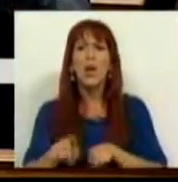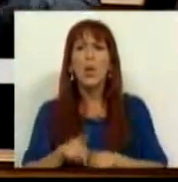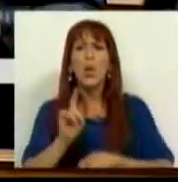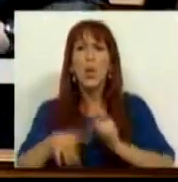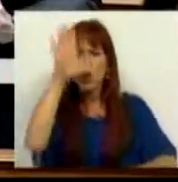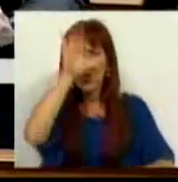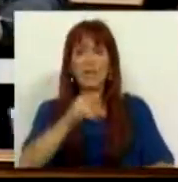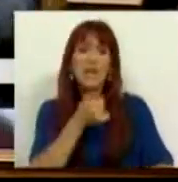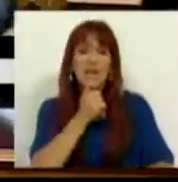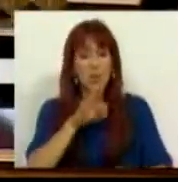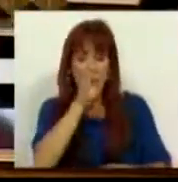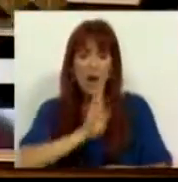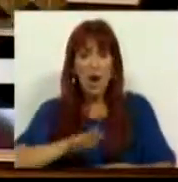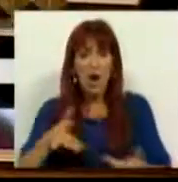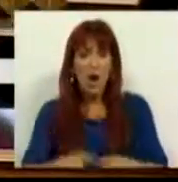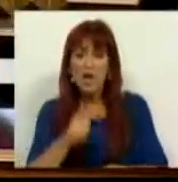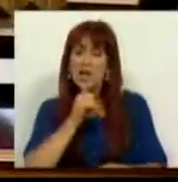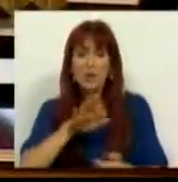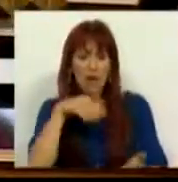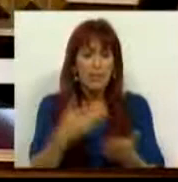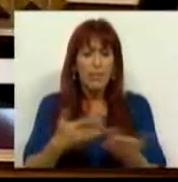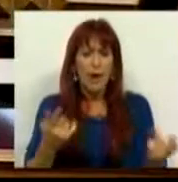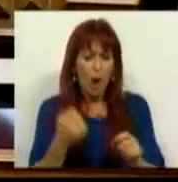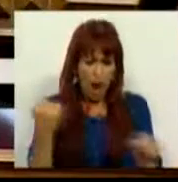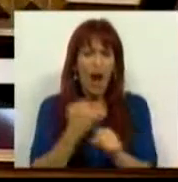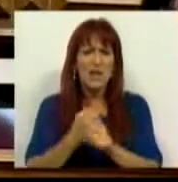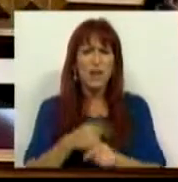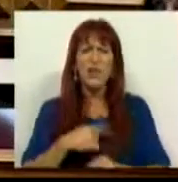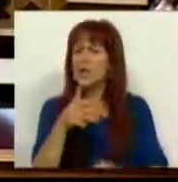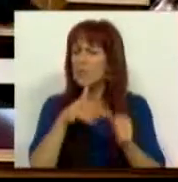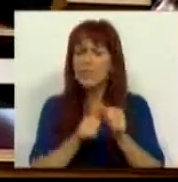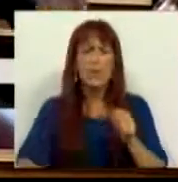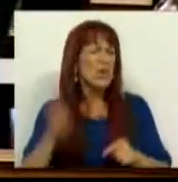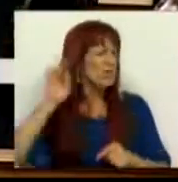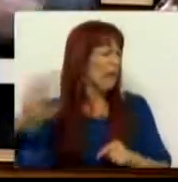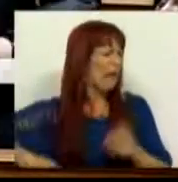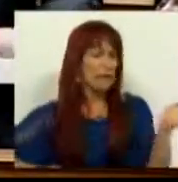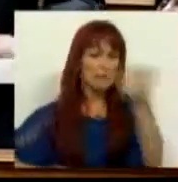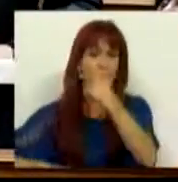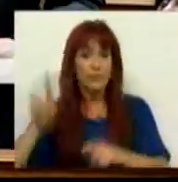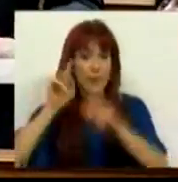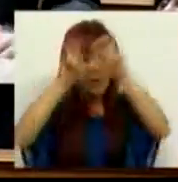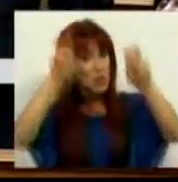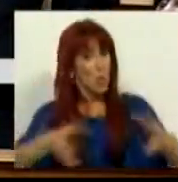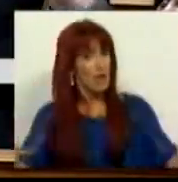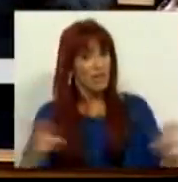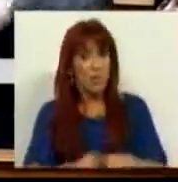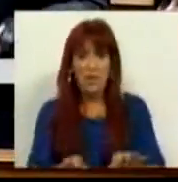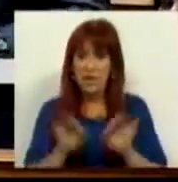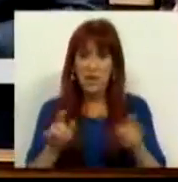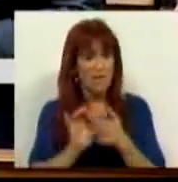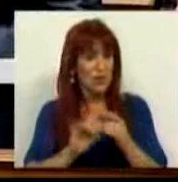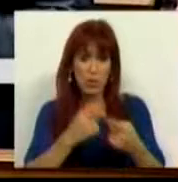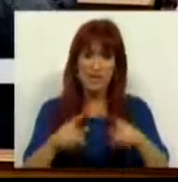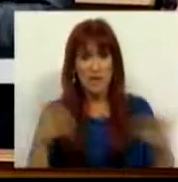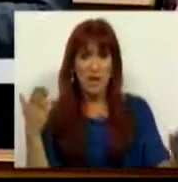aquilo que o Governo decidiu implementar e decidiu colocar em ação. E é uma narrativa que desvaloriza as qualificações enquanto fator